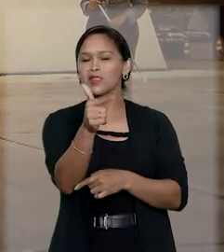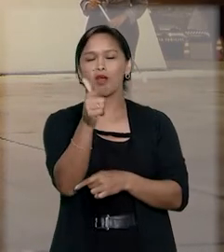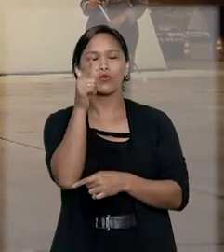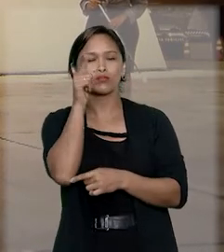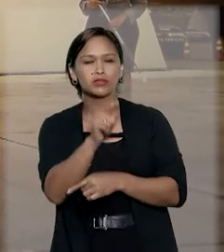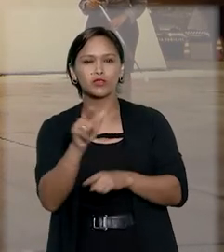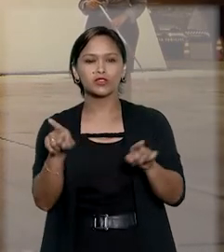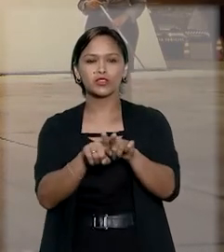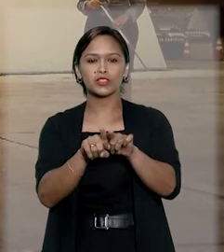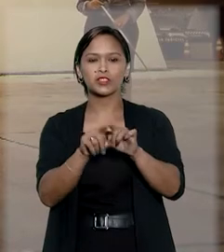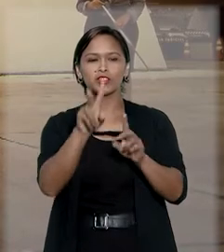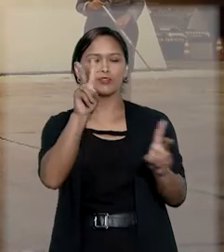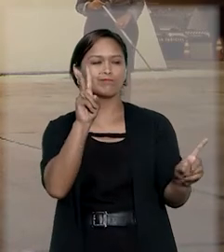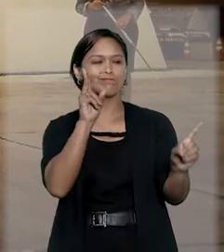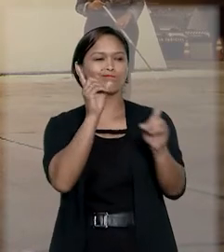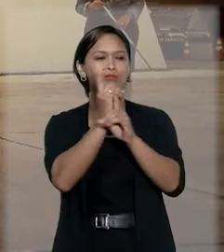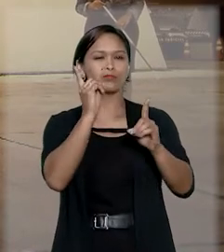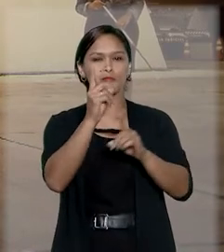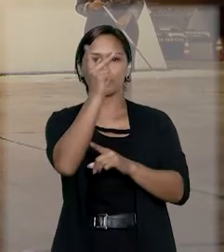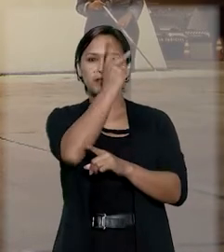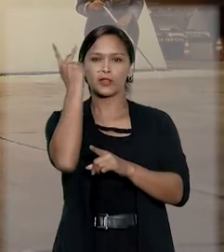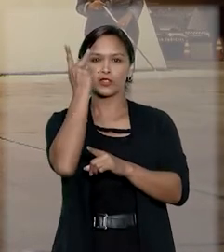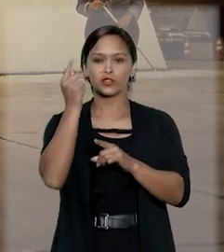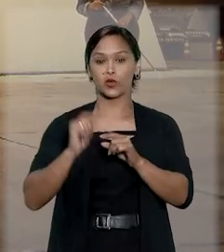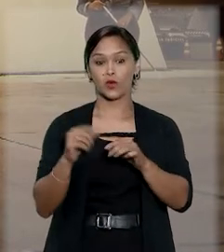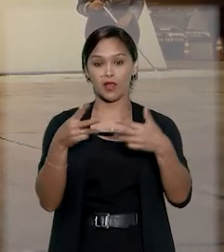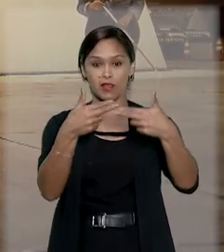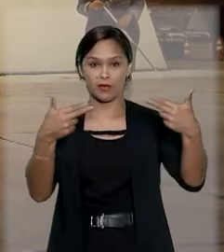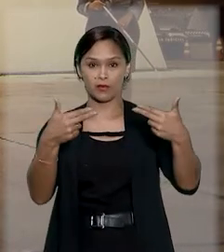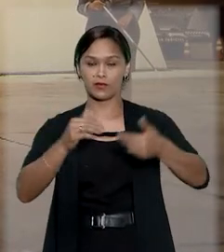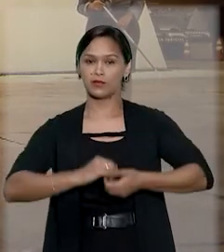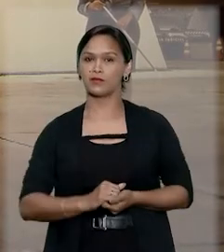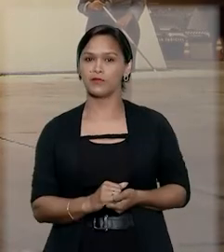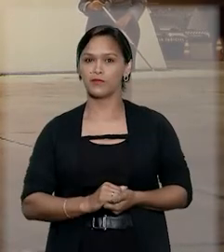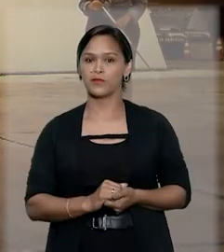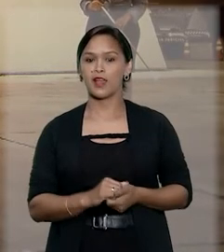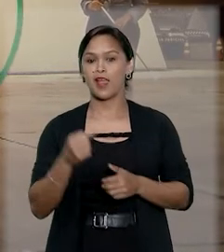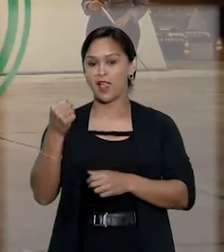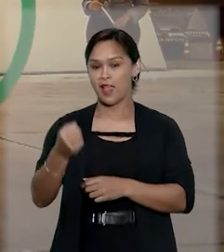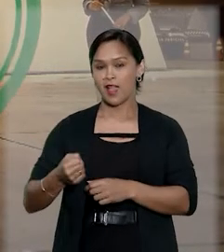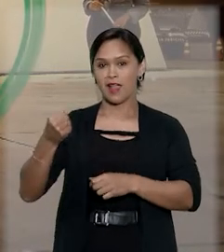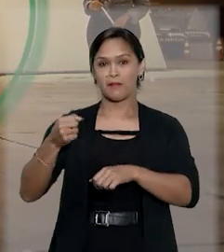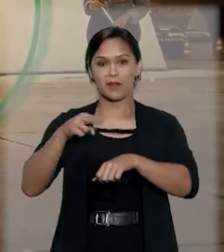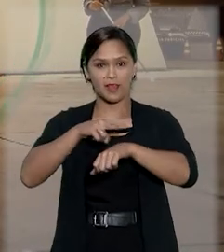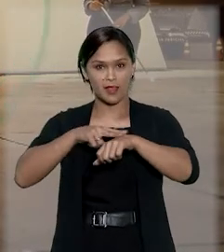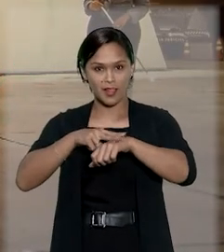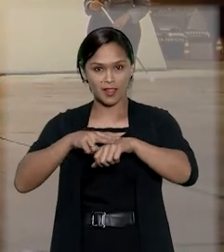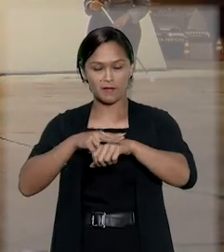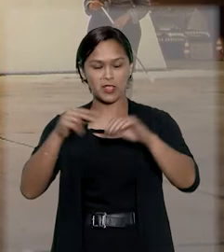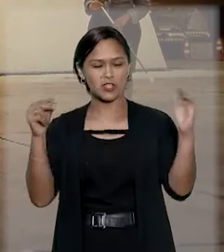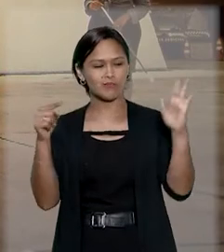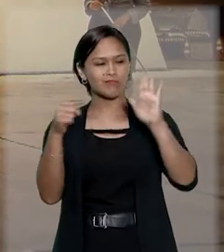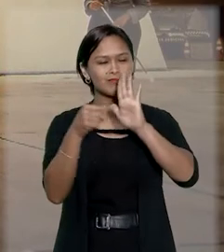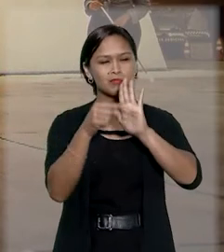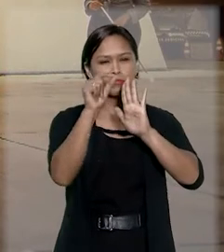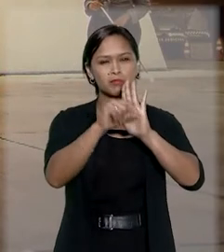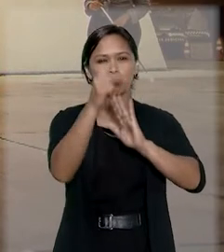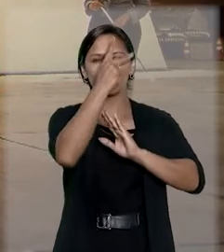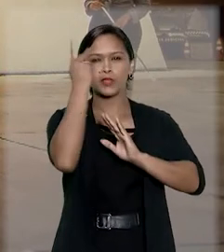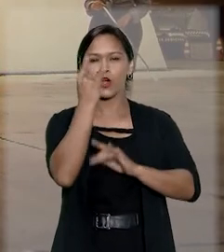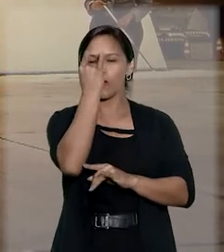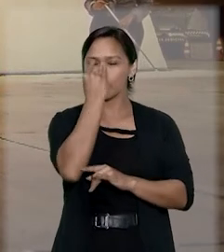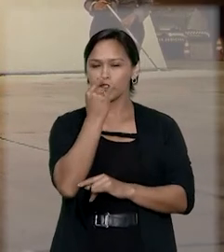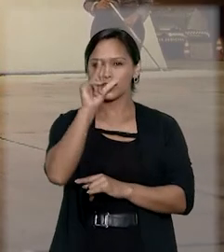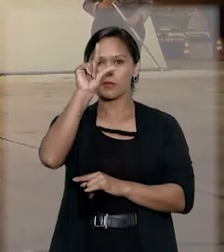incapazes de identificar pessoas e objetos. A bengala de cor verde sinaliza pessoas